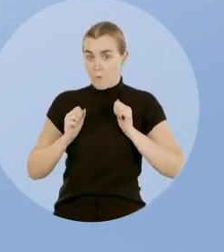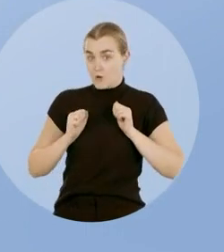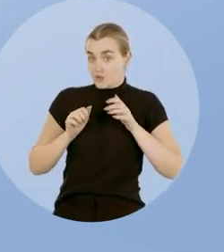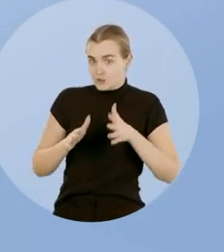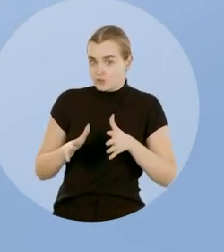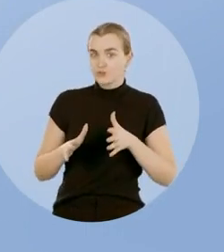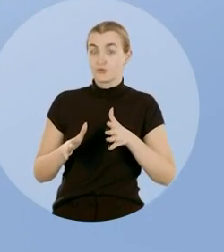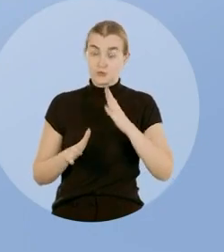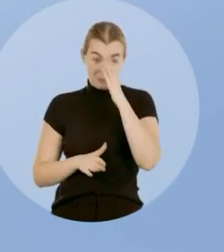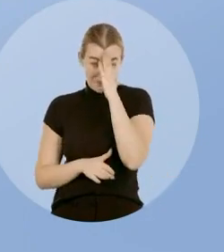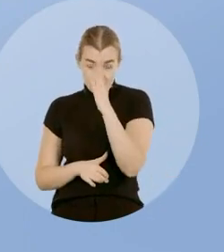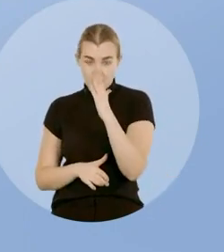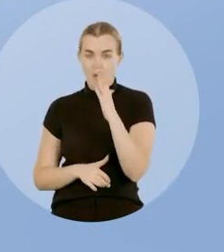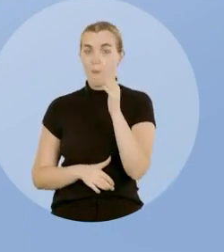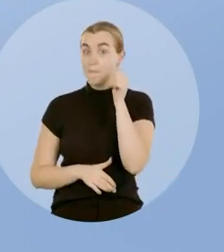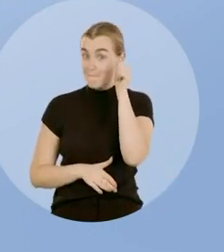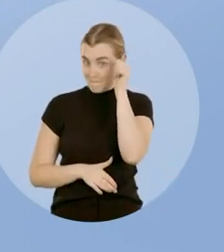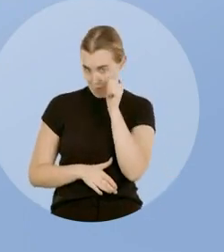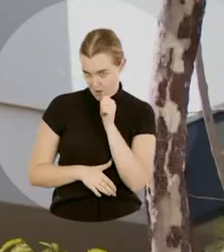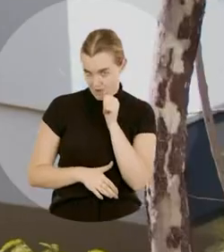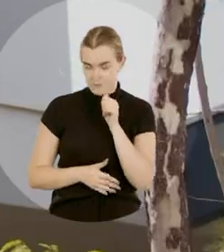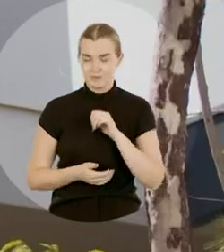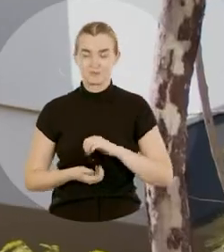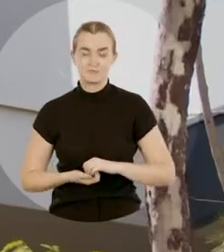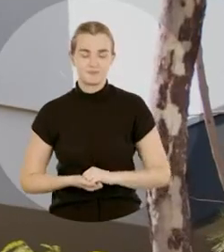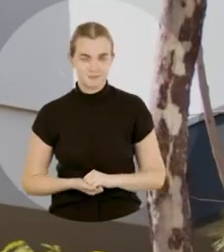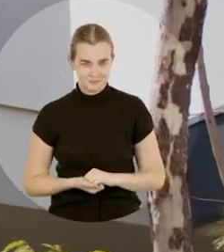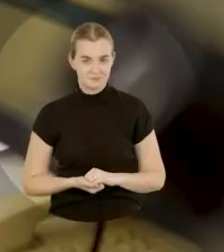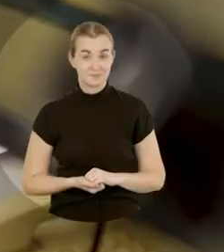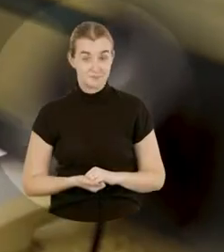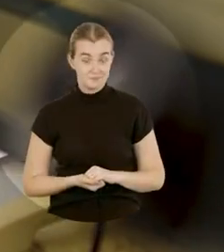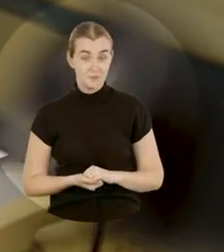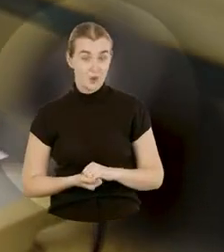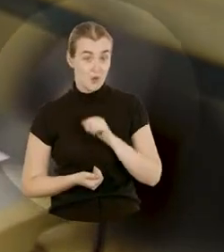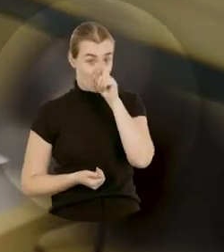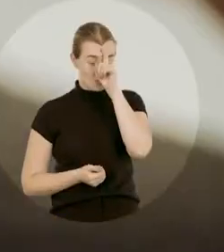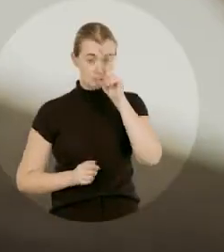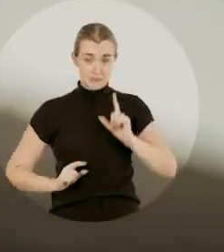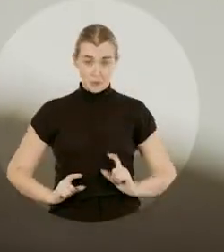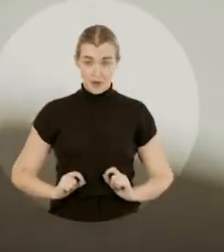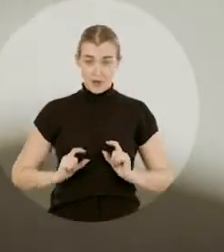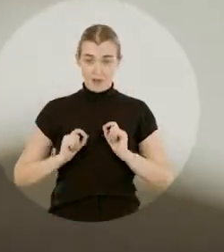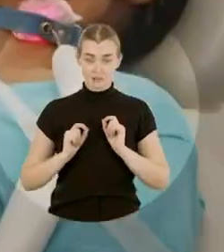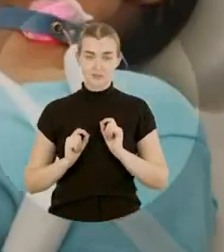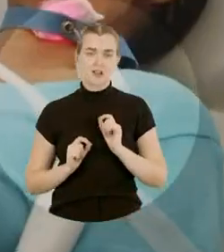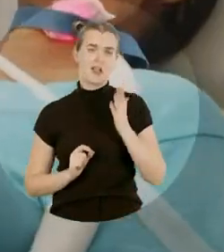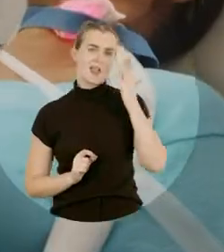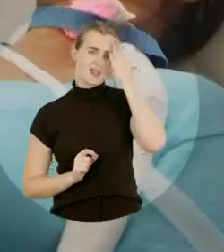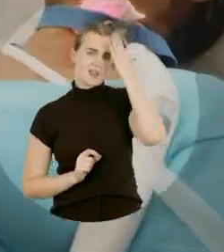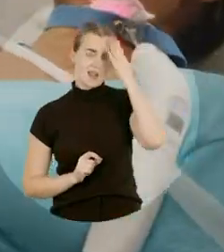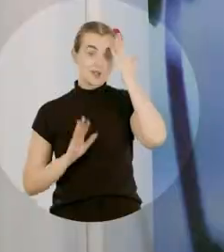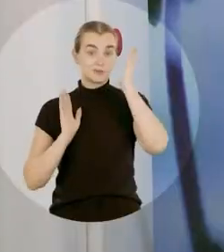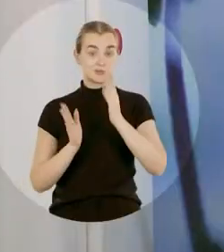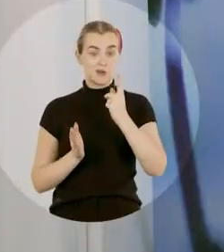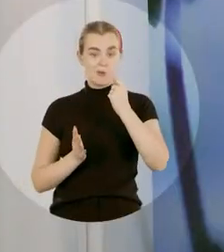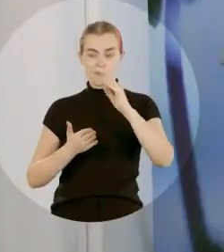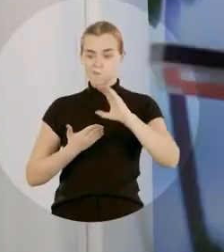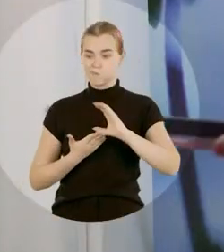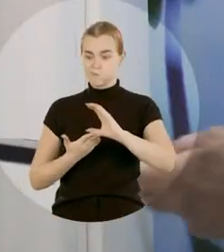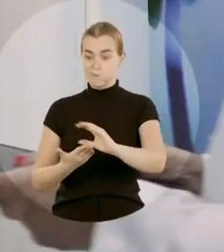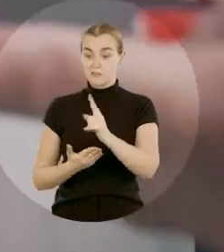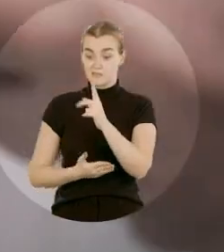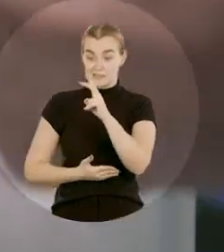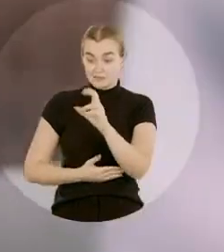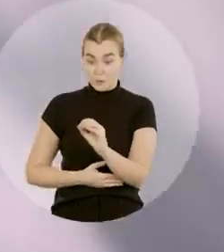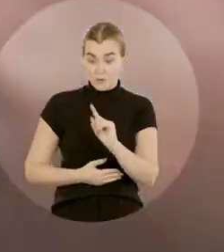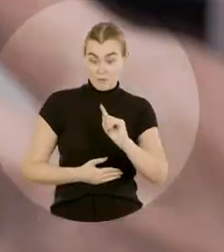mas principalmente a nós, mulheres. Para o Hospital de Câncer, Ricardo destinou 150 mil reais, que ajudaram na